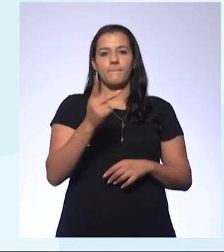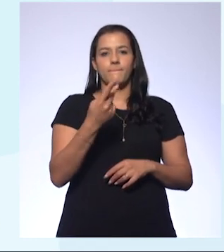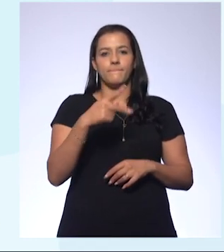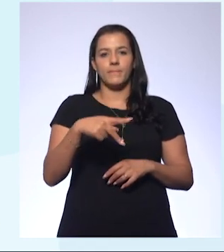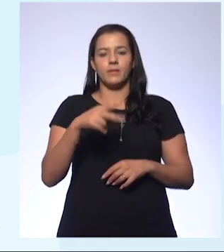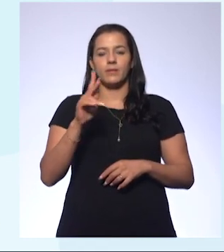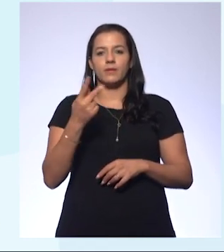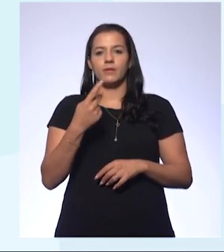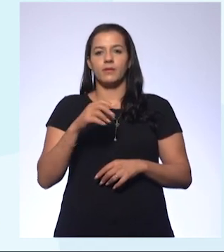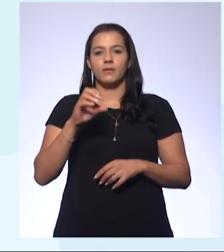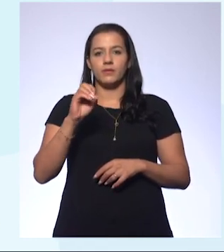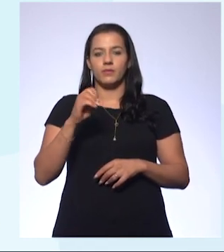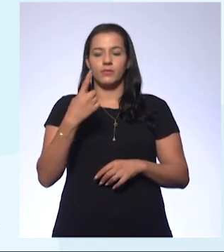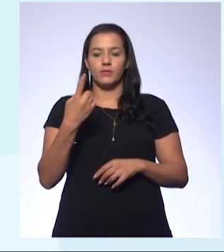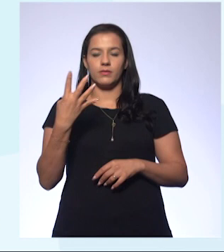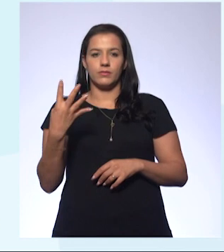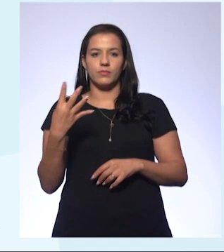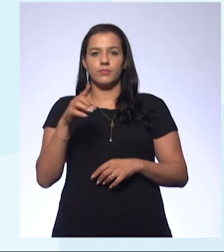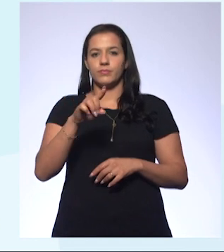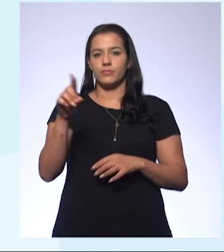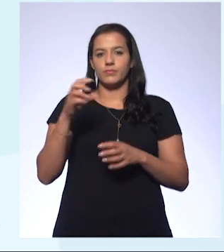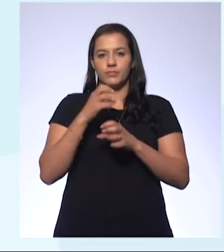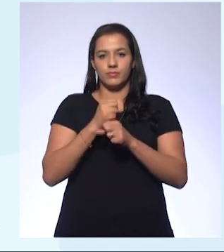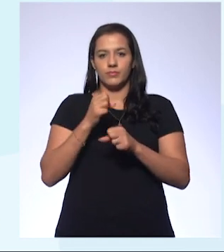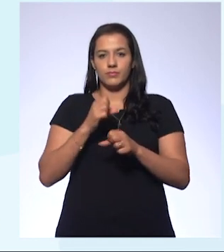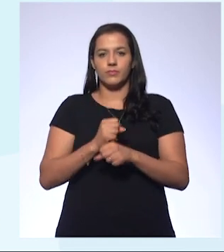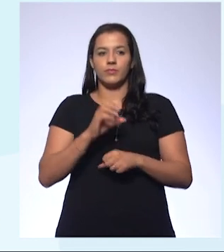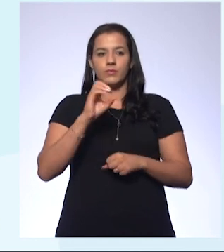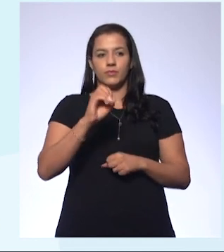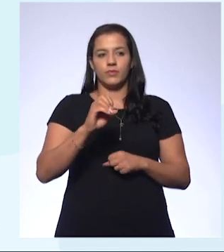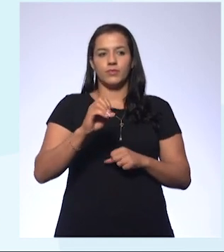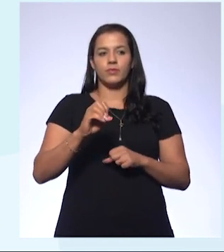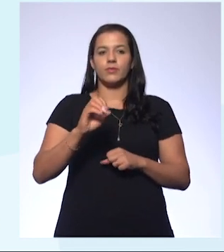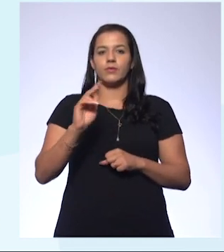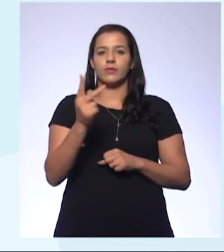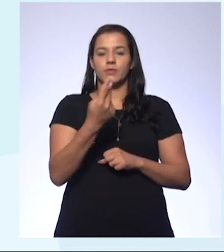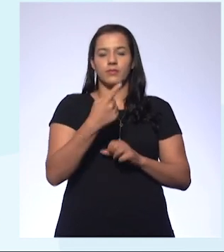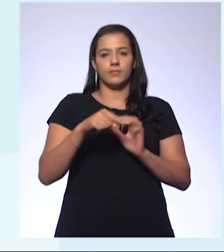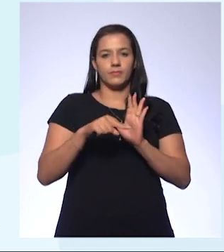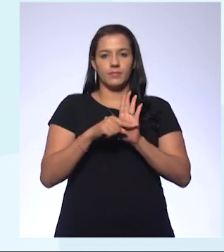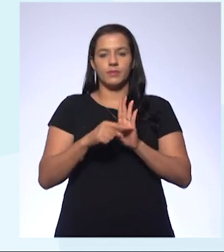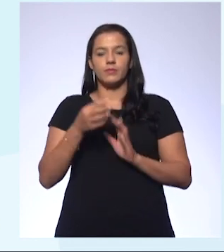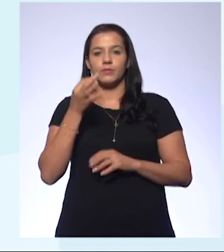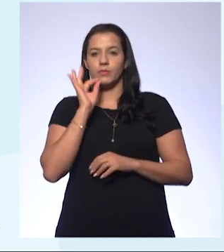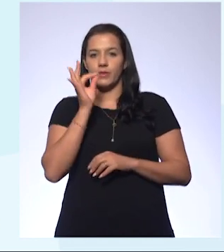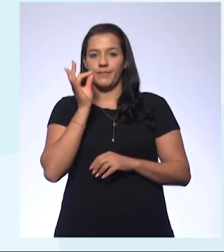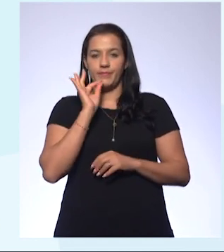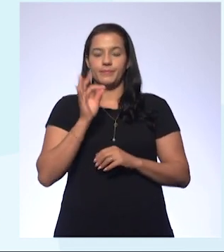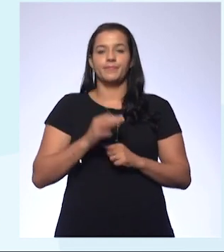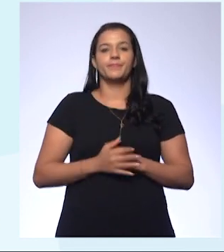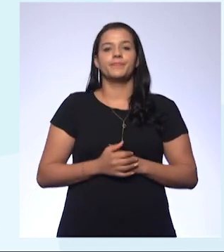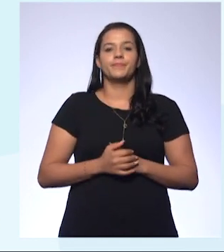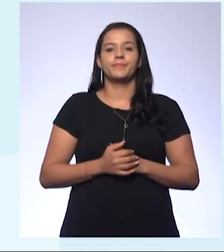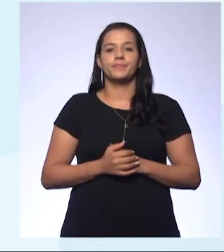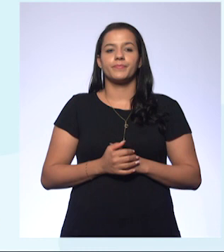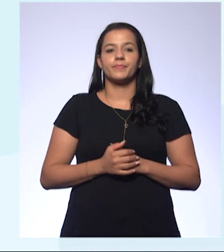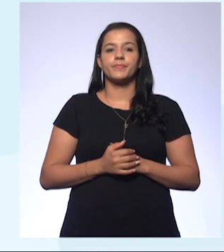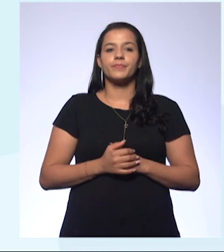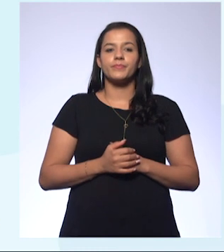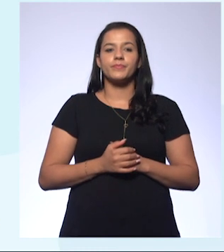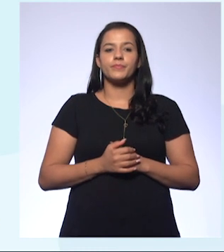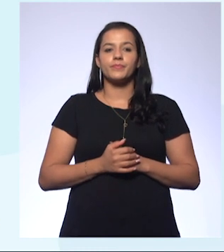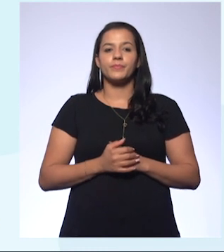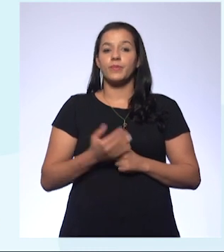14, calcule a concentração de OH⁻ no café. Então, aqui, eu